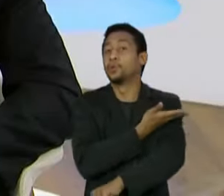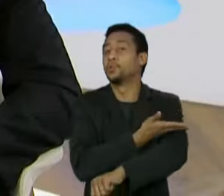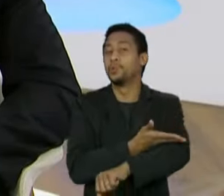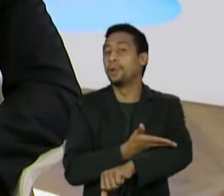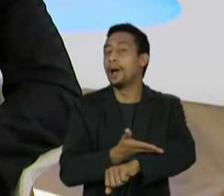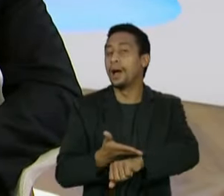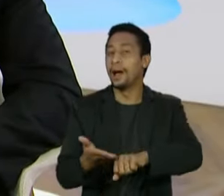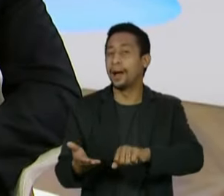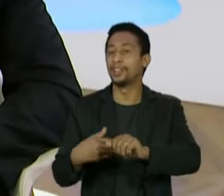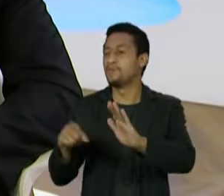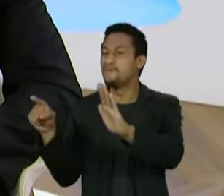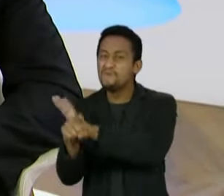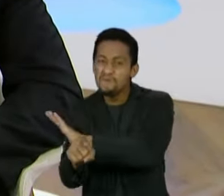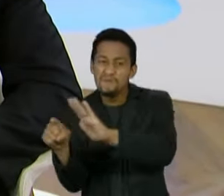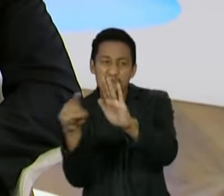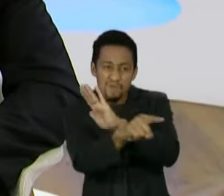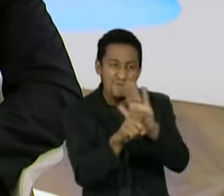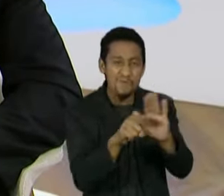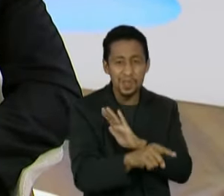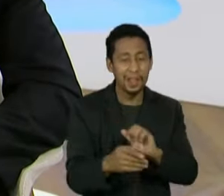que às vezes se sobrepõe, inclusive.